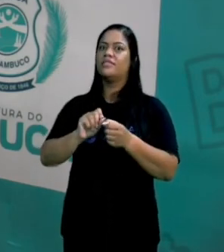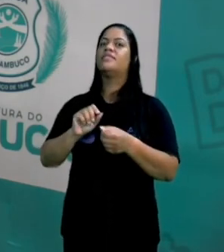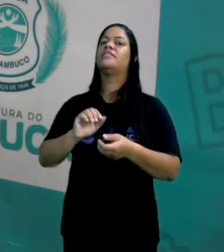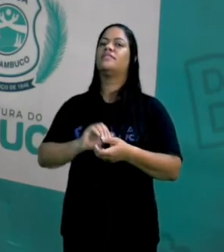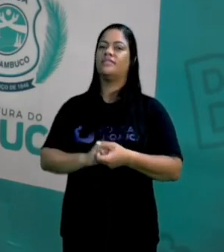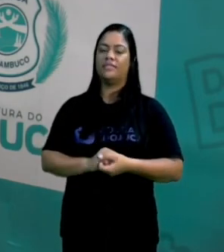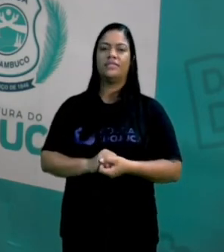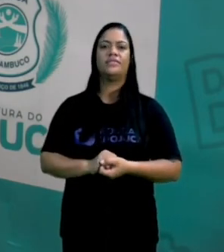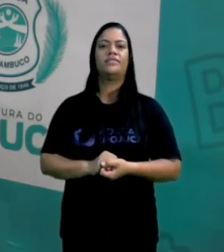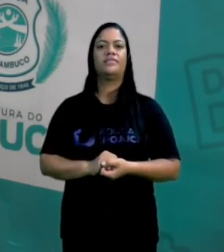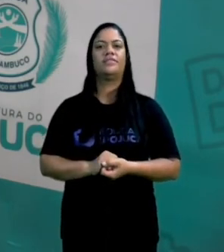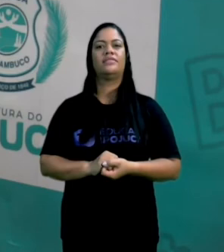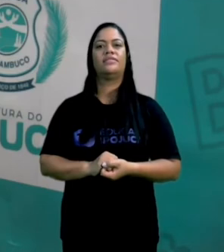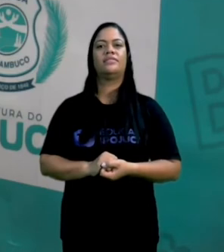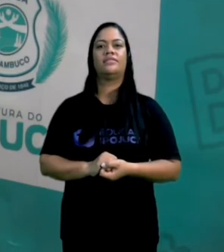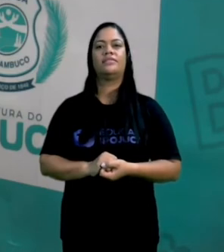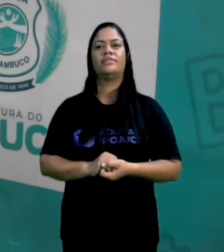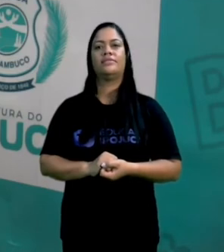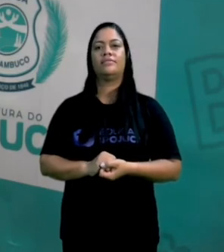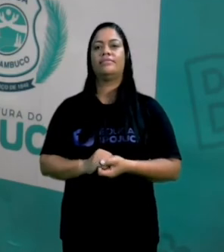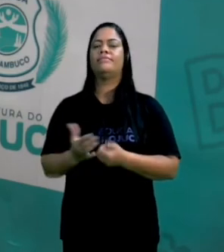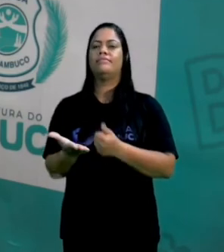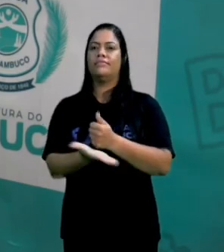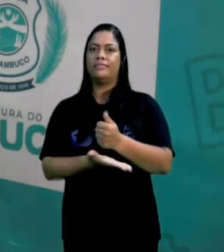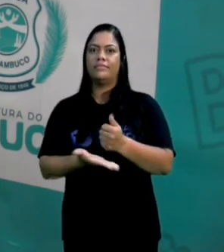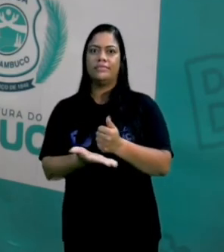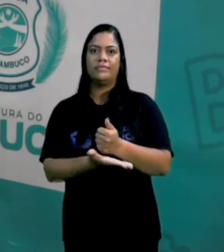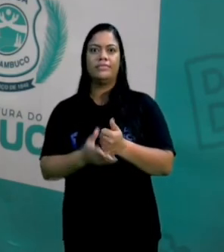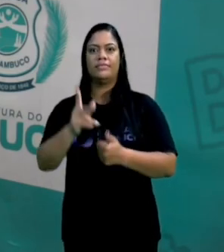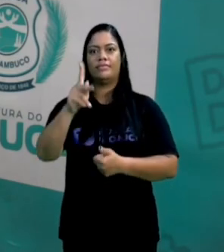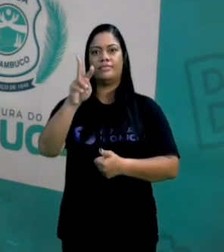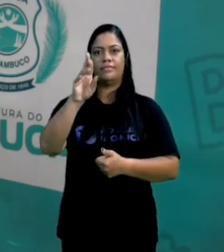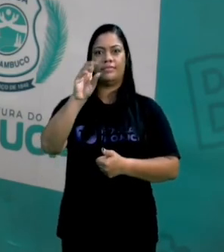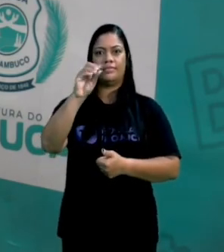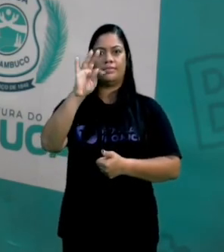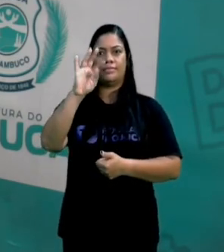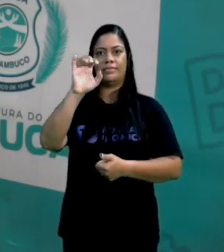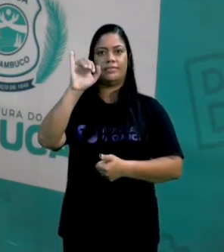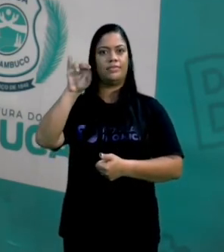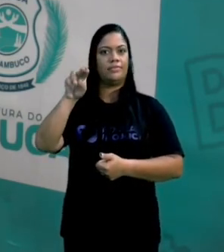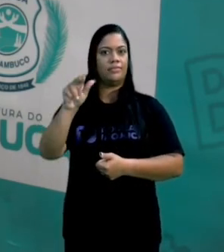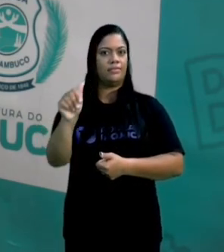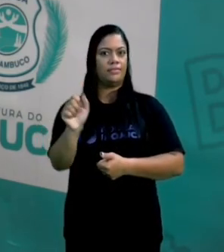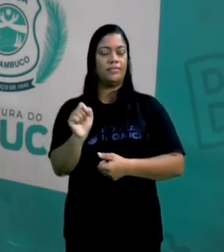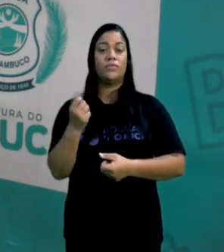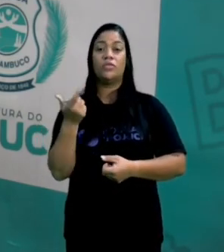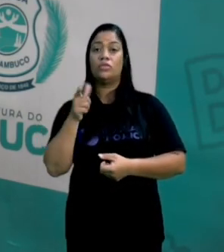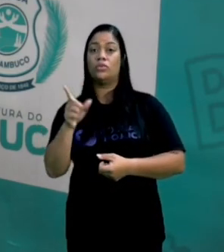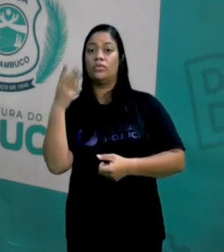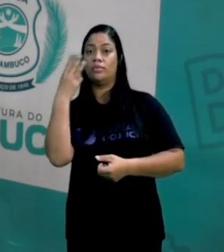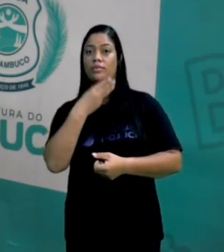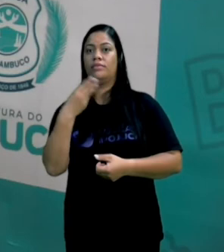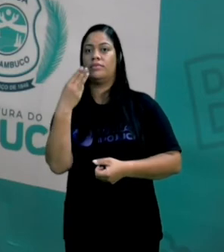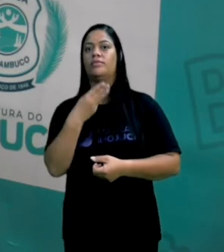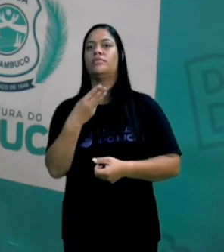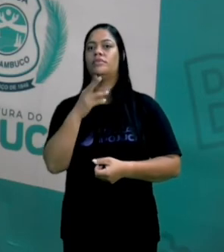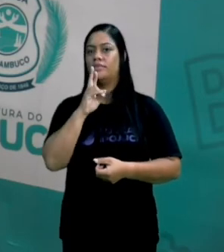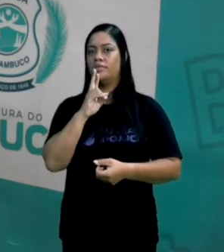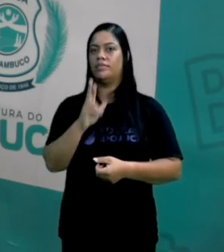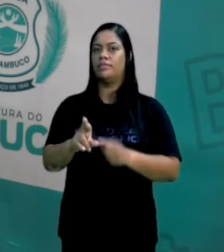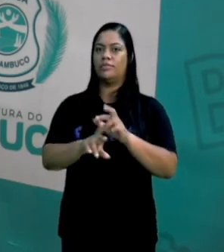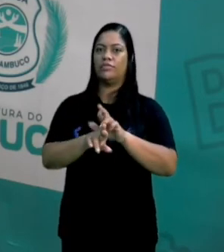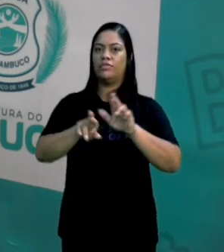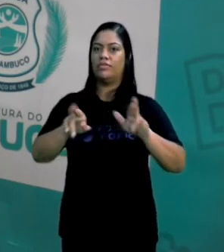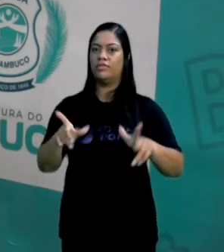Baseada em proteína, outras dietas baseadas em carboidrato para respostas